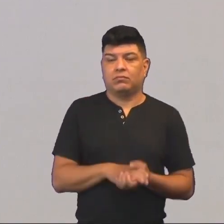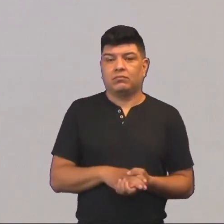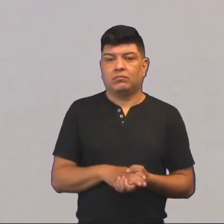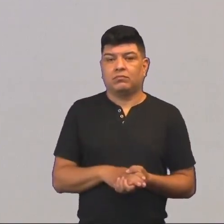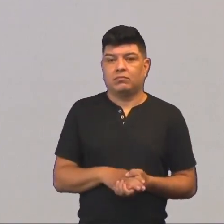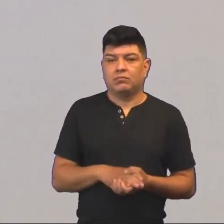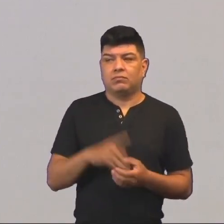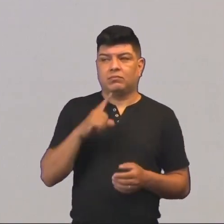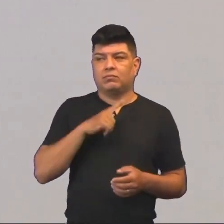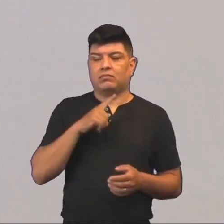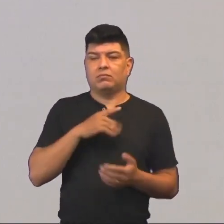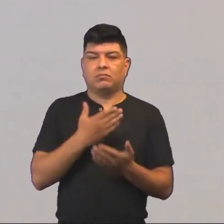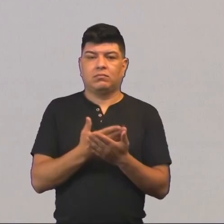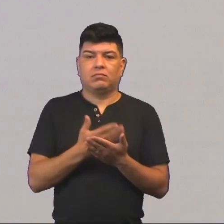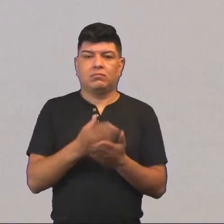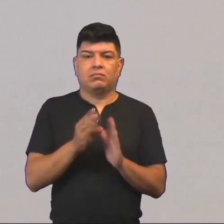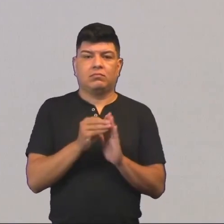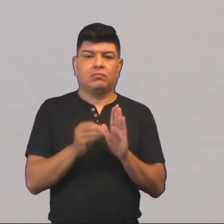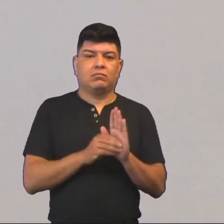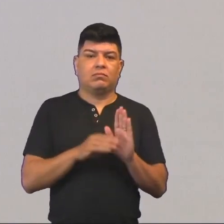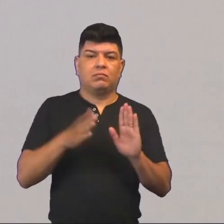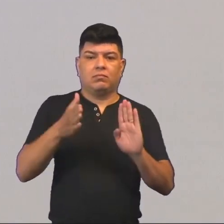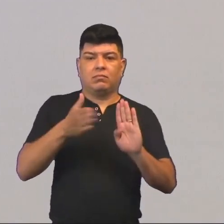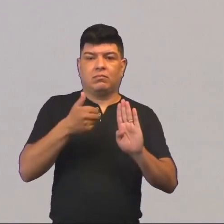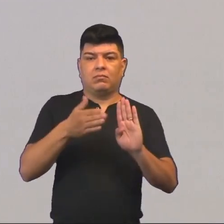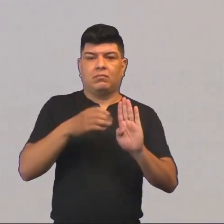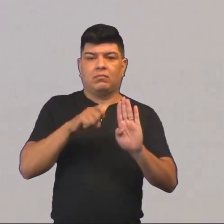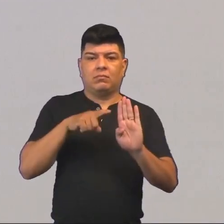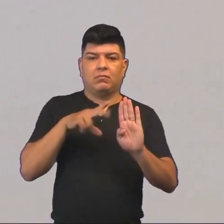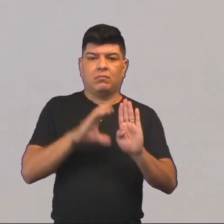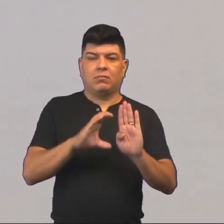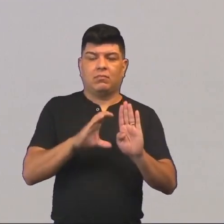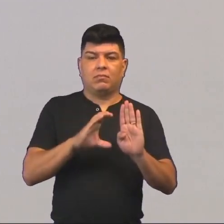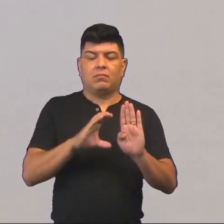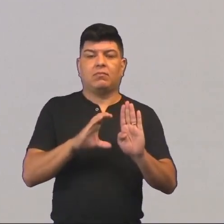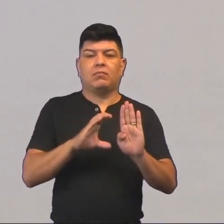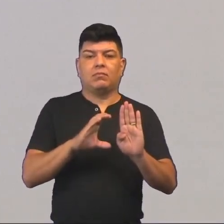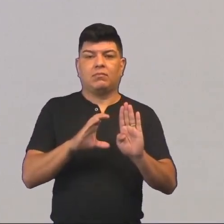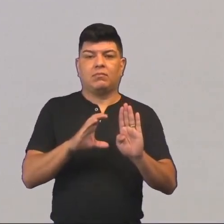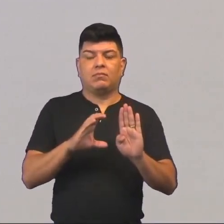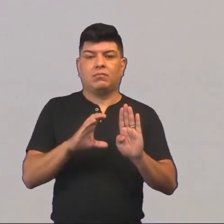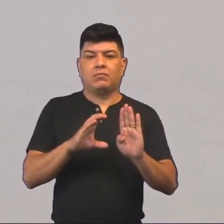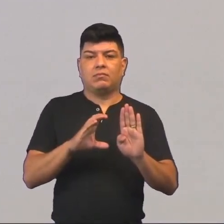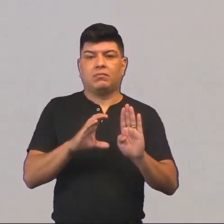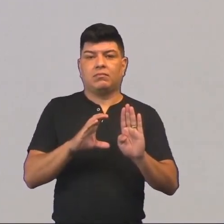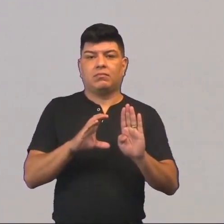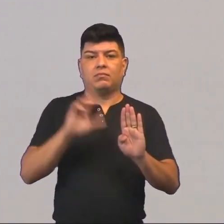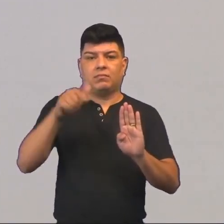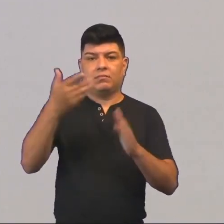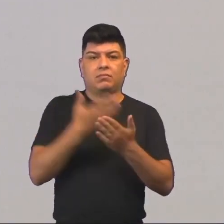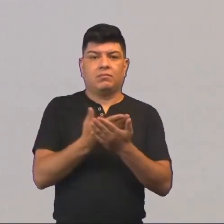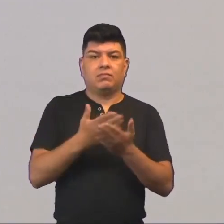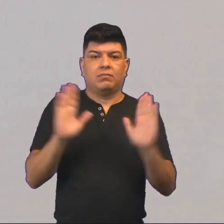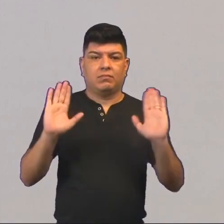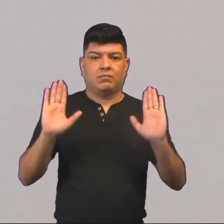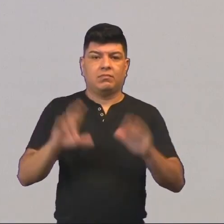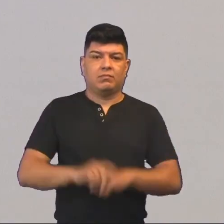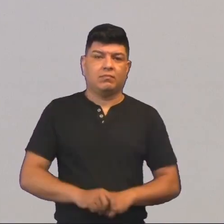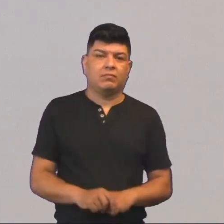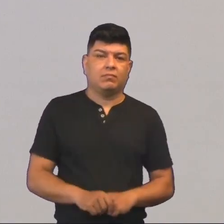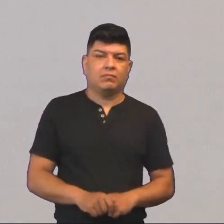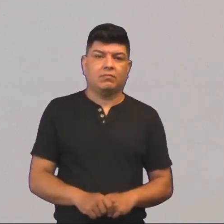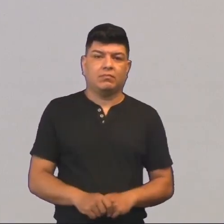para ter acesso a esses demais conteúdos, acesse a plataforma Eduque. até a próxima aula.